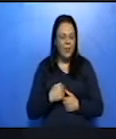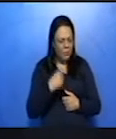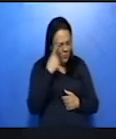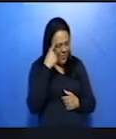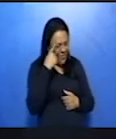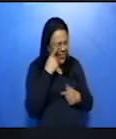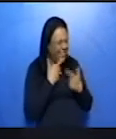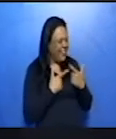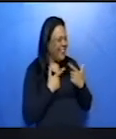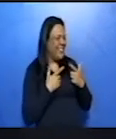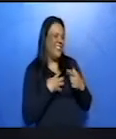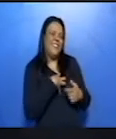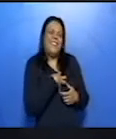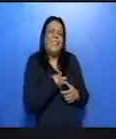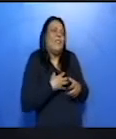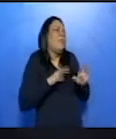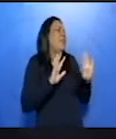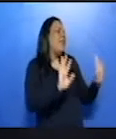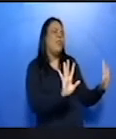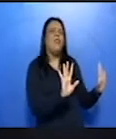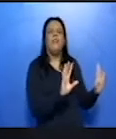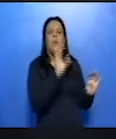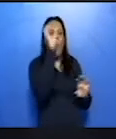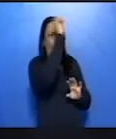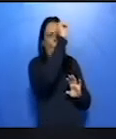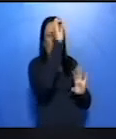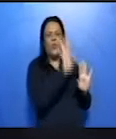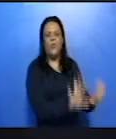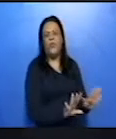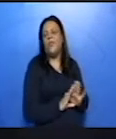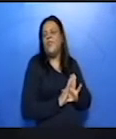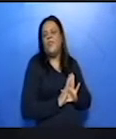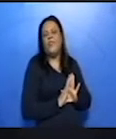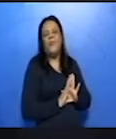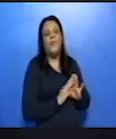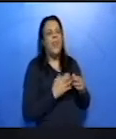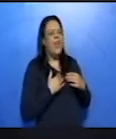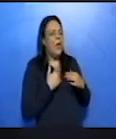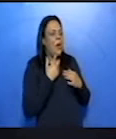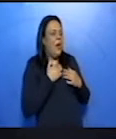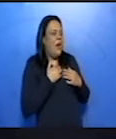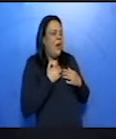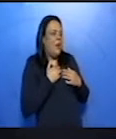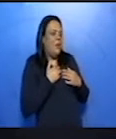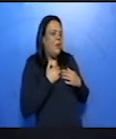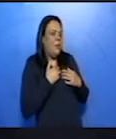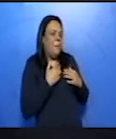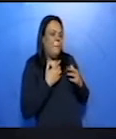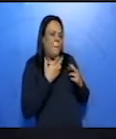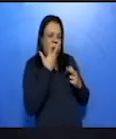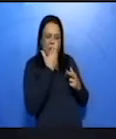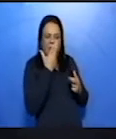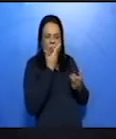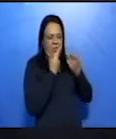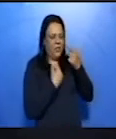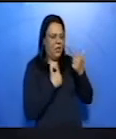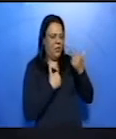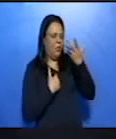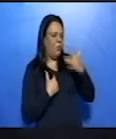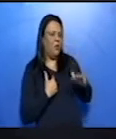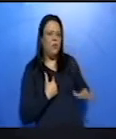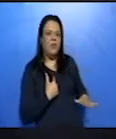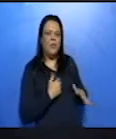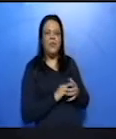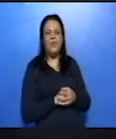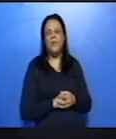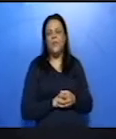que chamou Pueris, infantis. Ele achou que ele tinha tido atitudes infantis. Recordou os